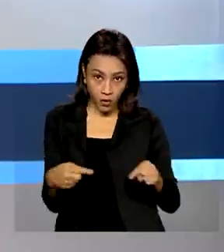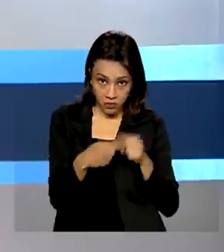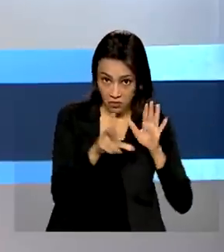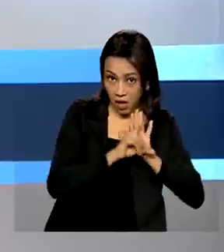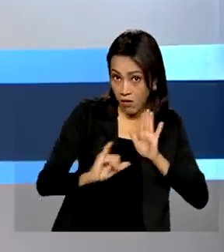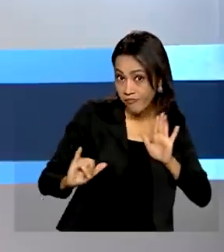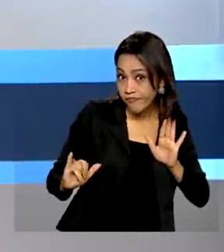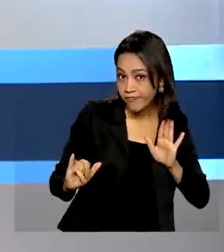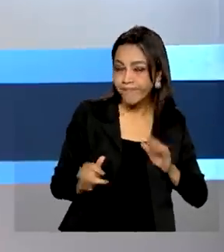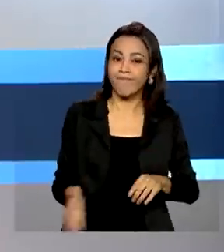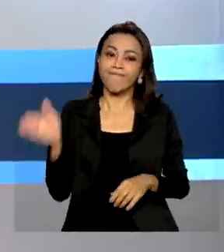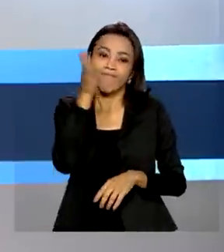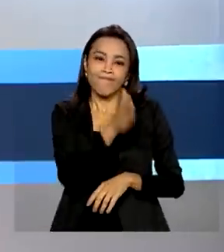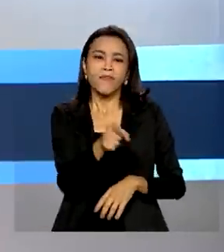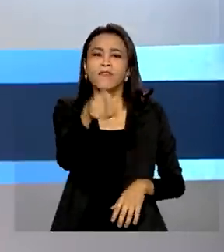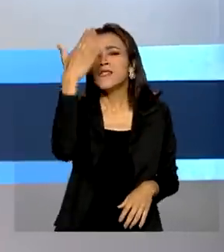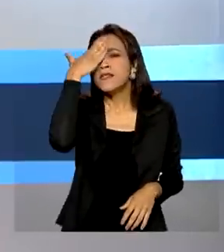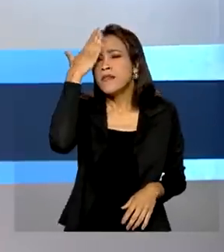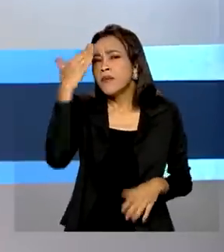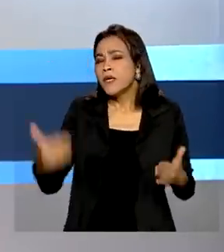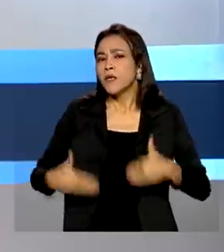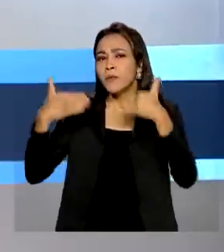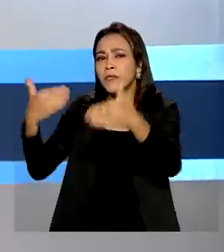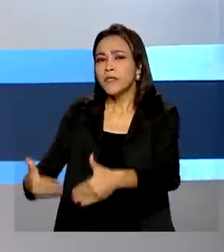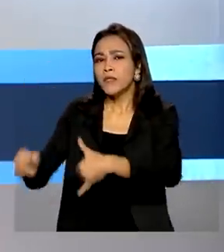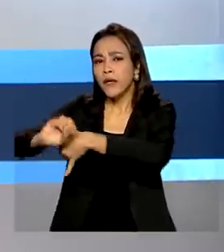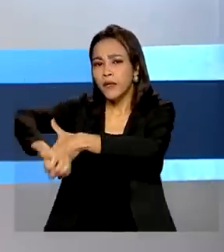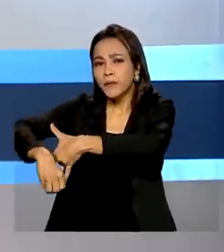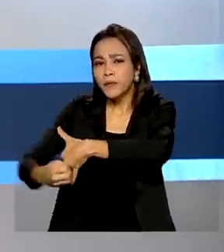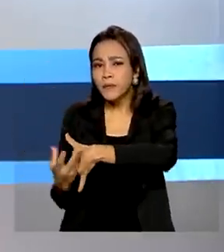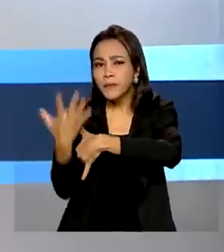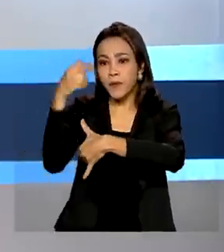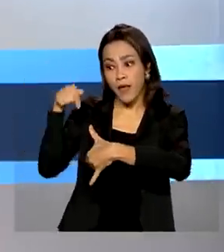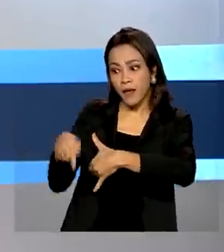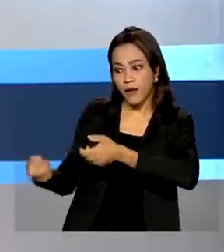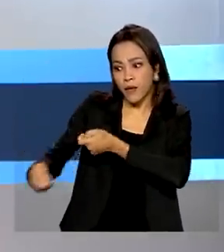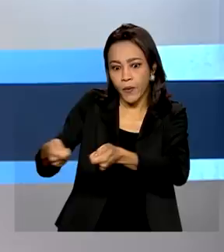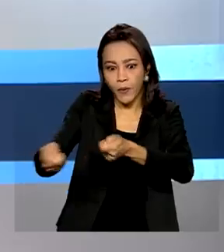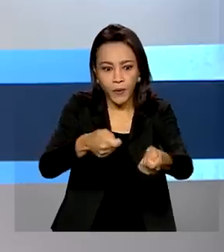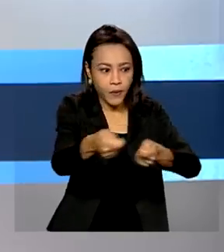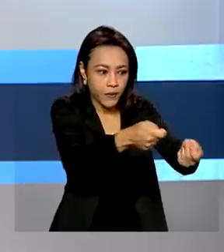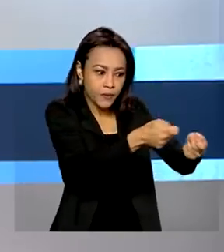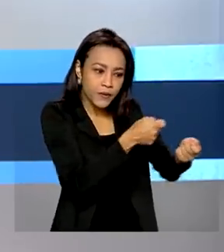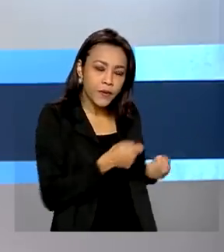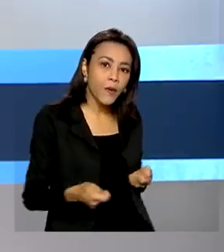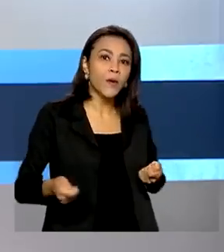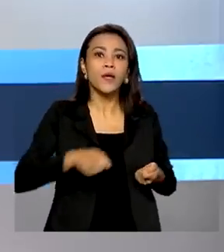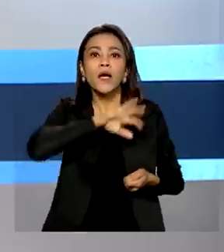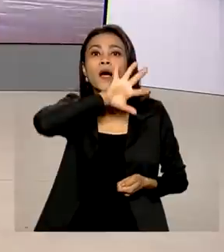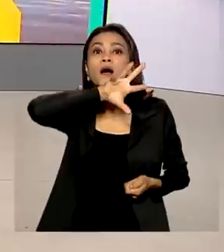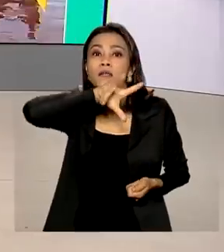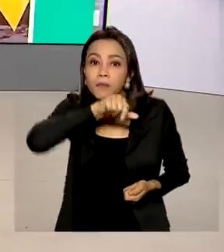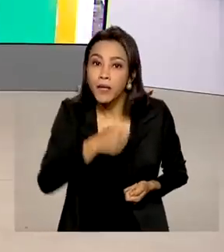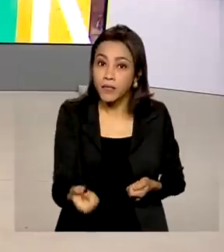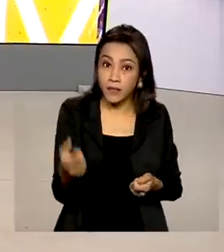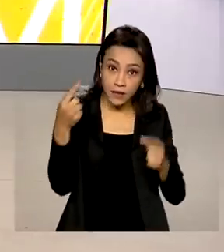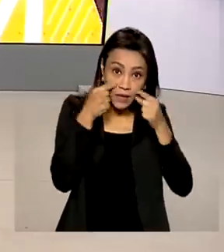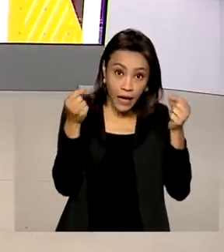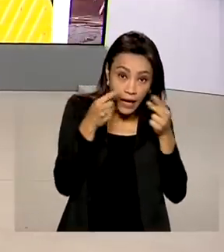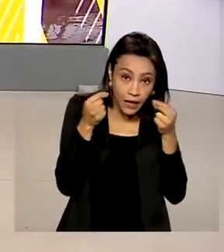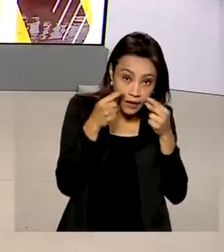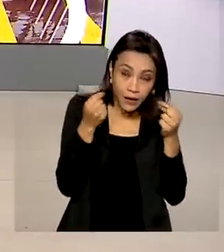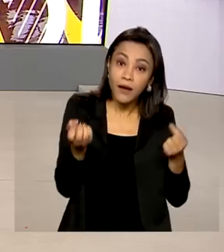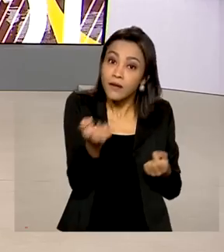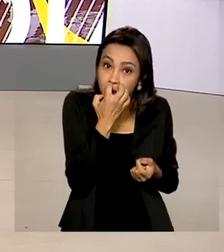sabia que o Ministério do Meio Ambiente também é responsável pelo controle populacional de cães e gatos? Para isso,